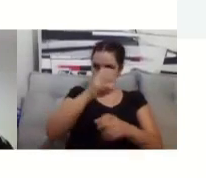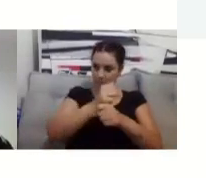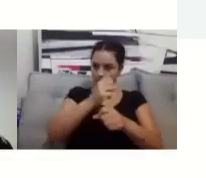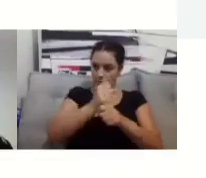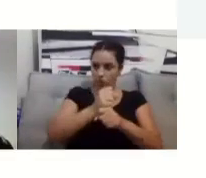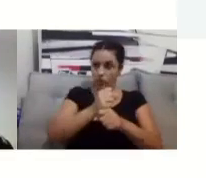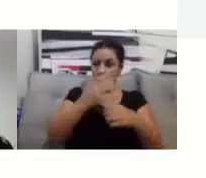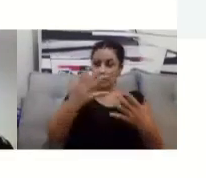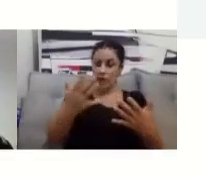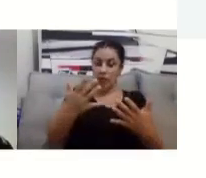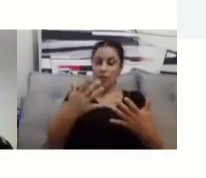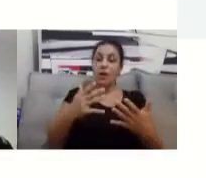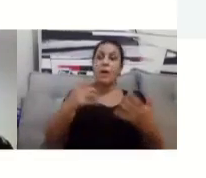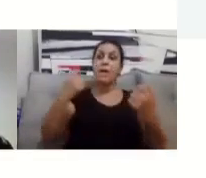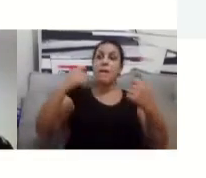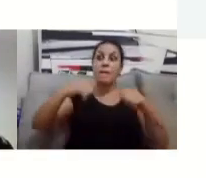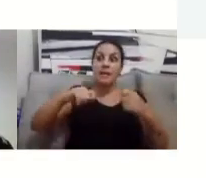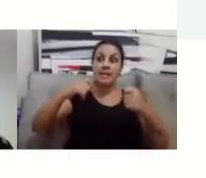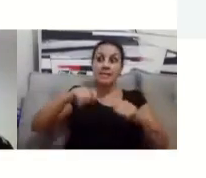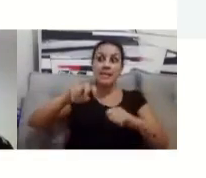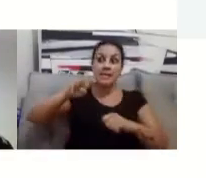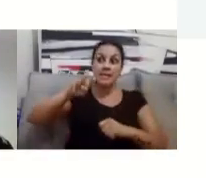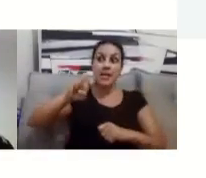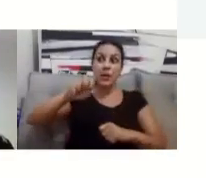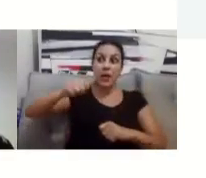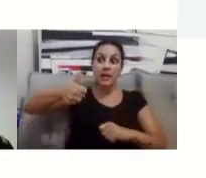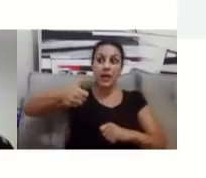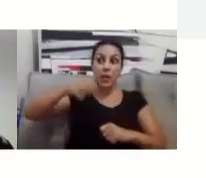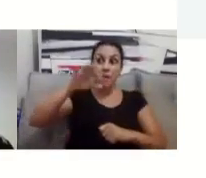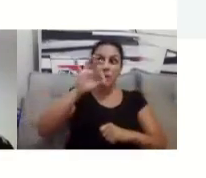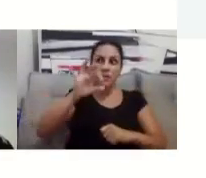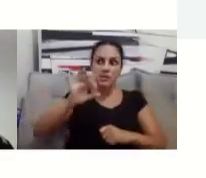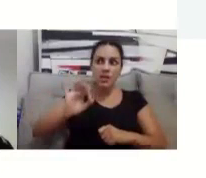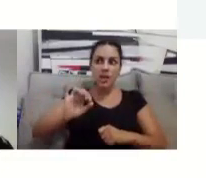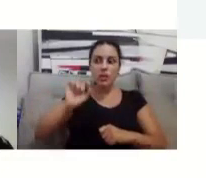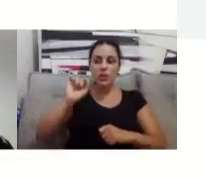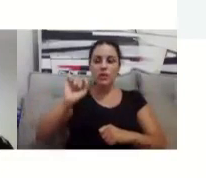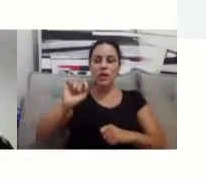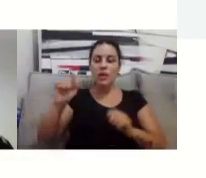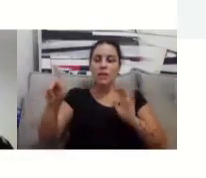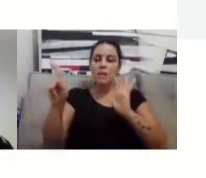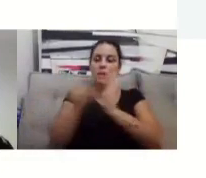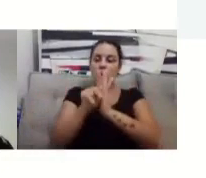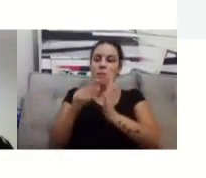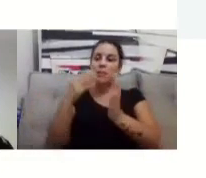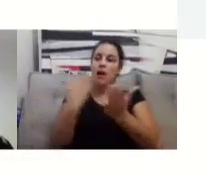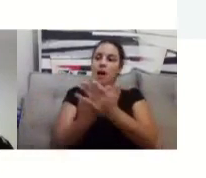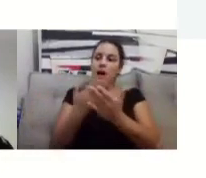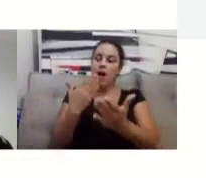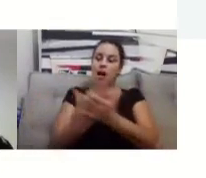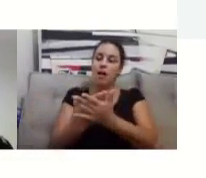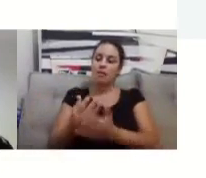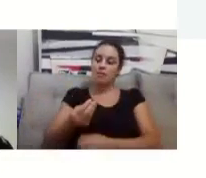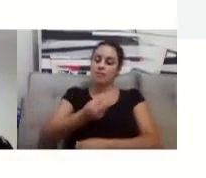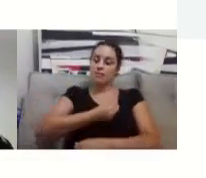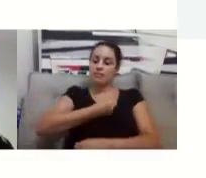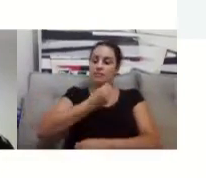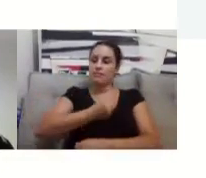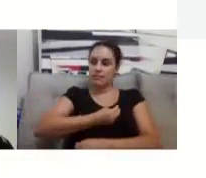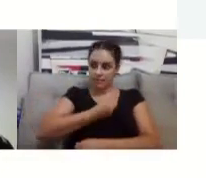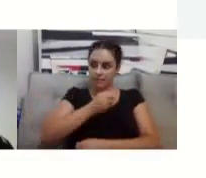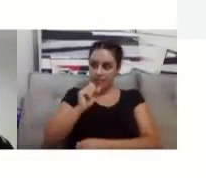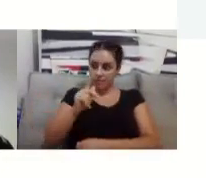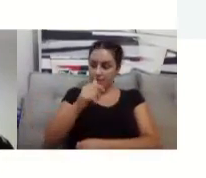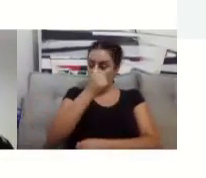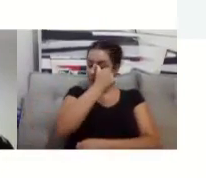ou por web conferência, no caso do nosso agora. Os demais pontos, o restante da pontuação